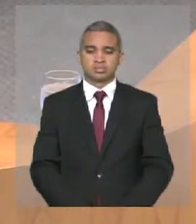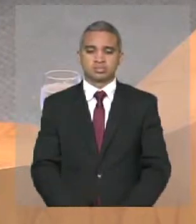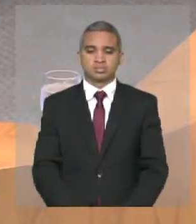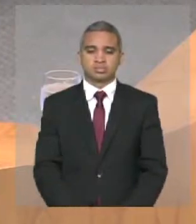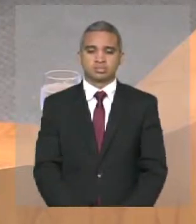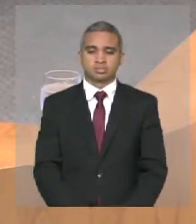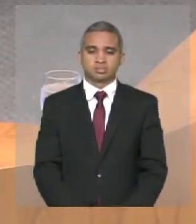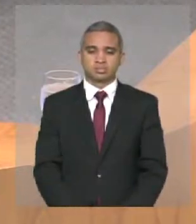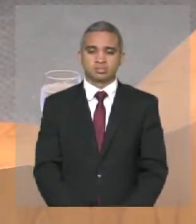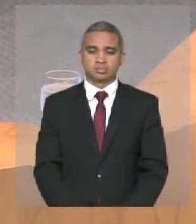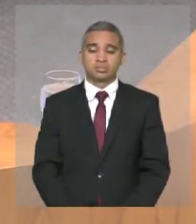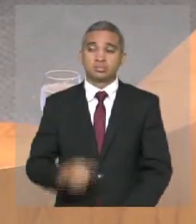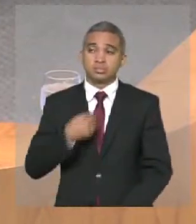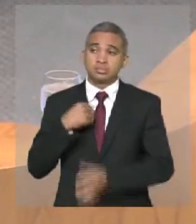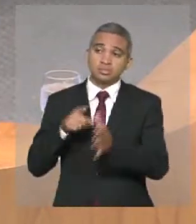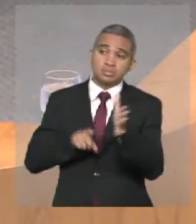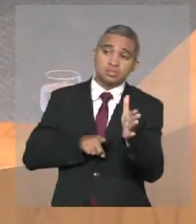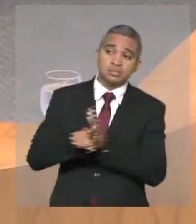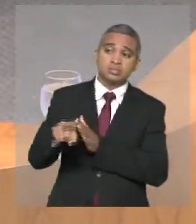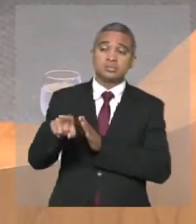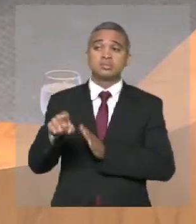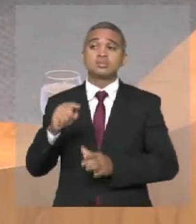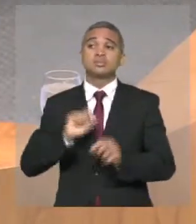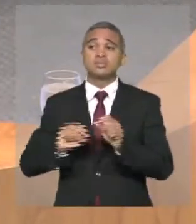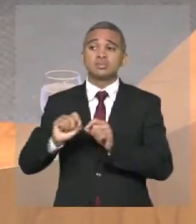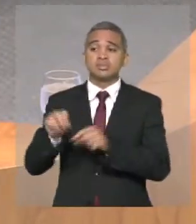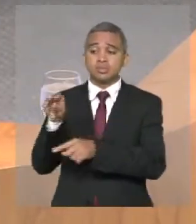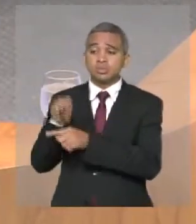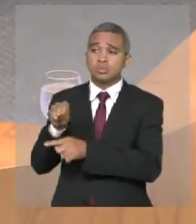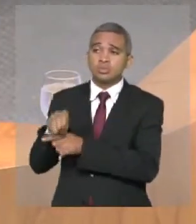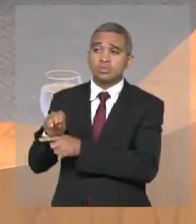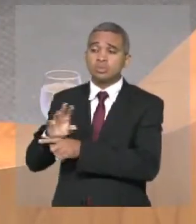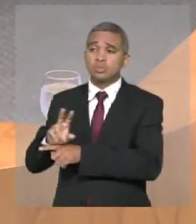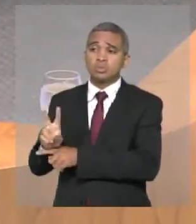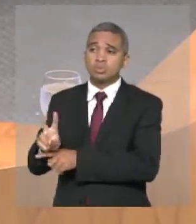com o bem e o zelo pela coisa pública.